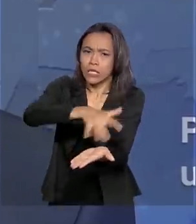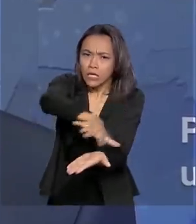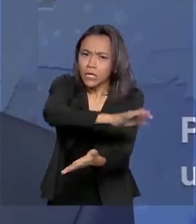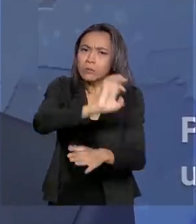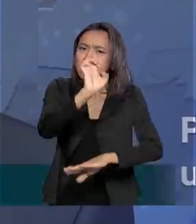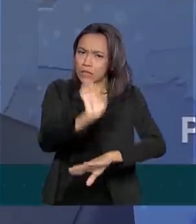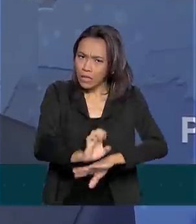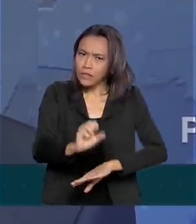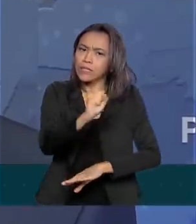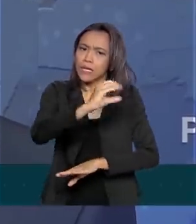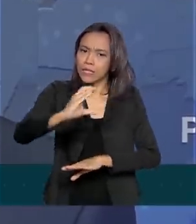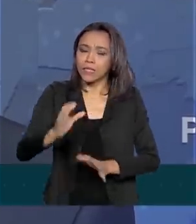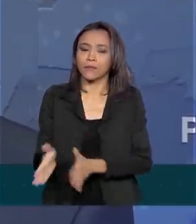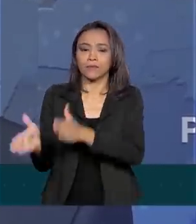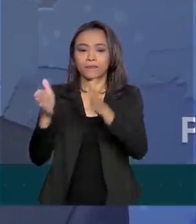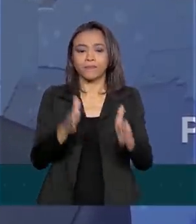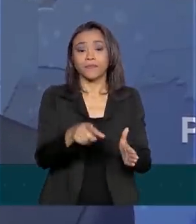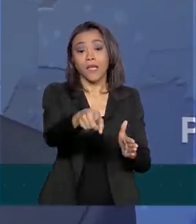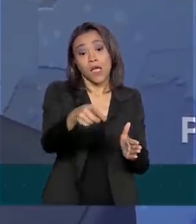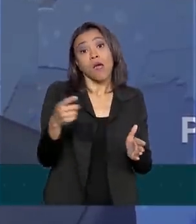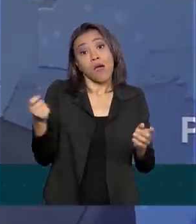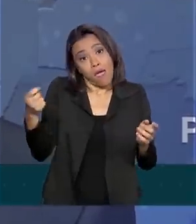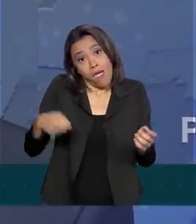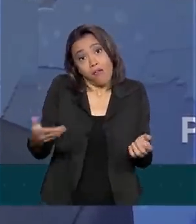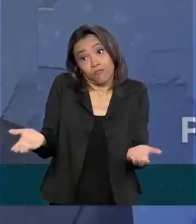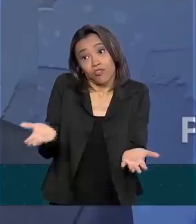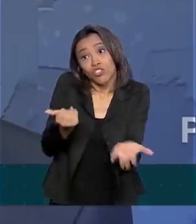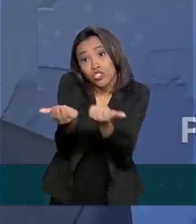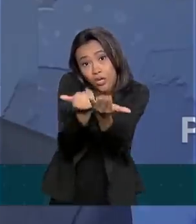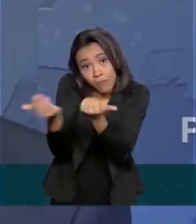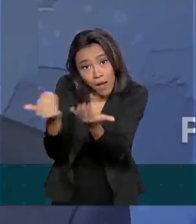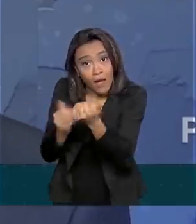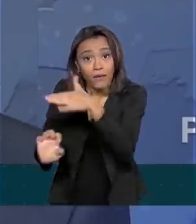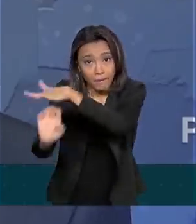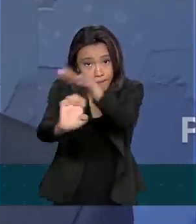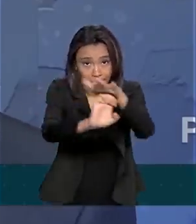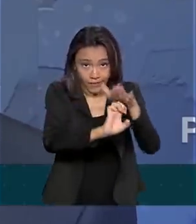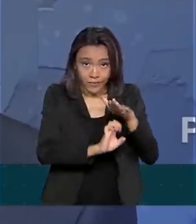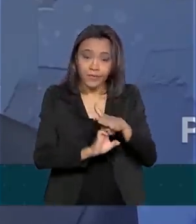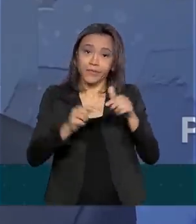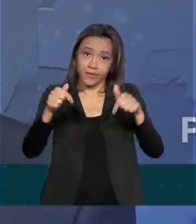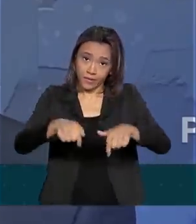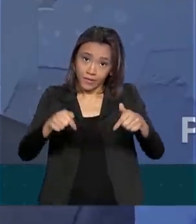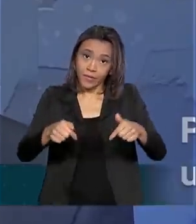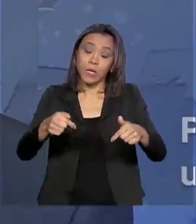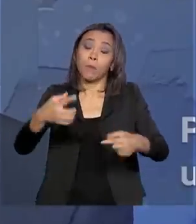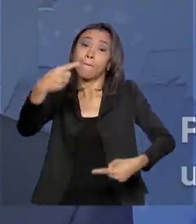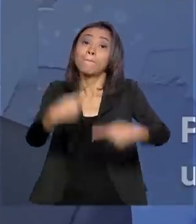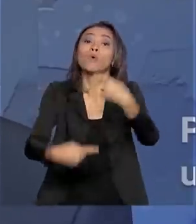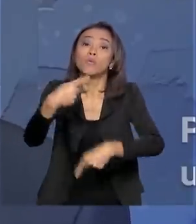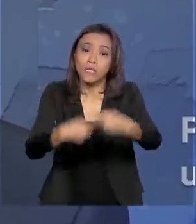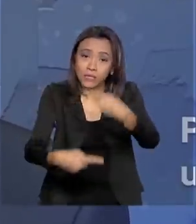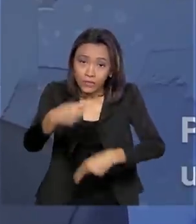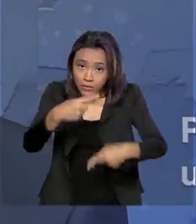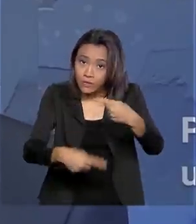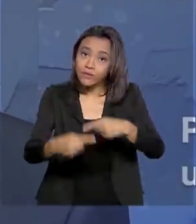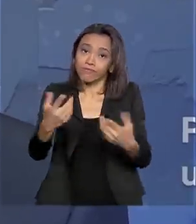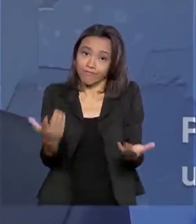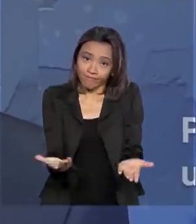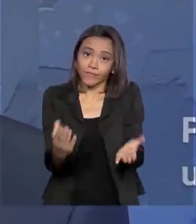temos que partir para uma política de concessões, ou seja, atrair parceiros privados, que têm recursos, existe hoje no mundo